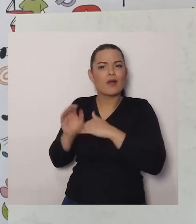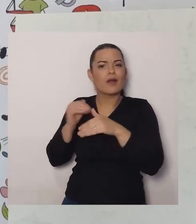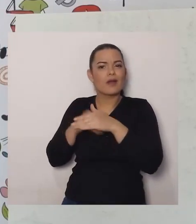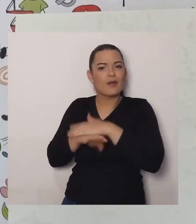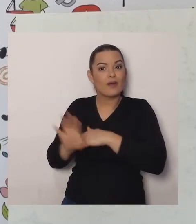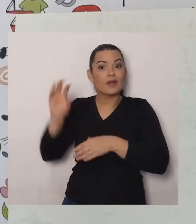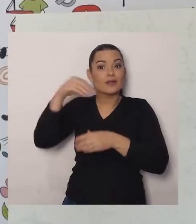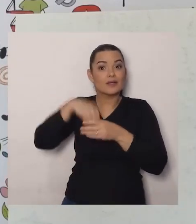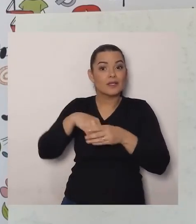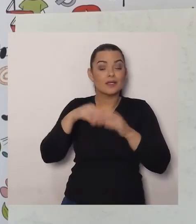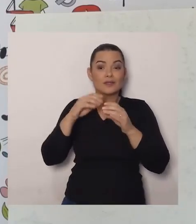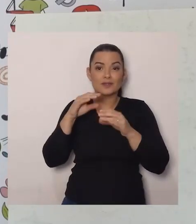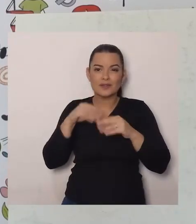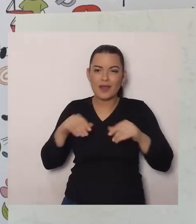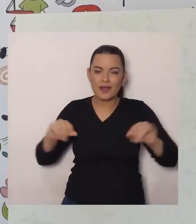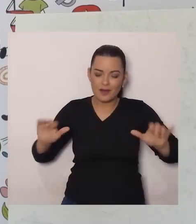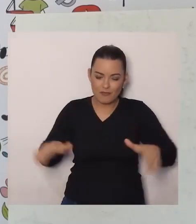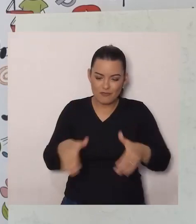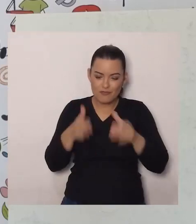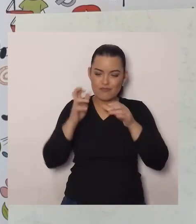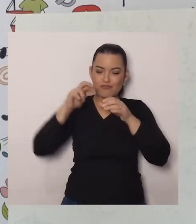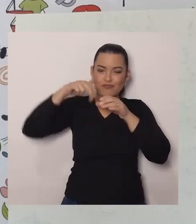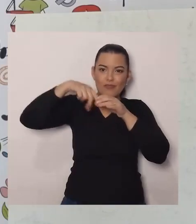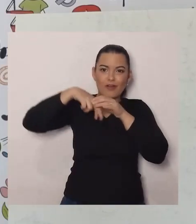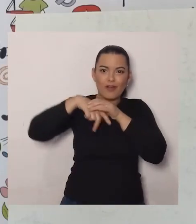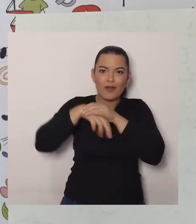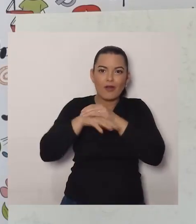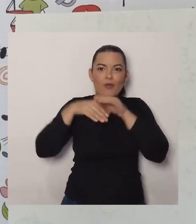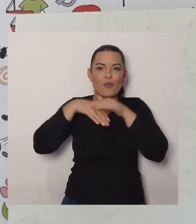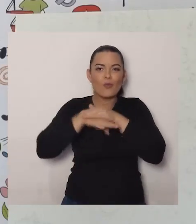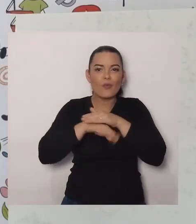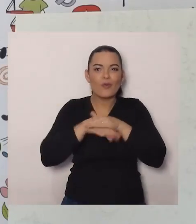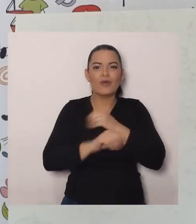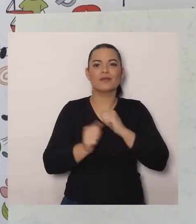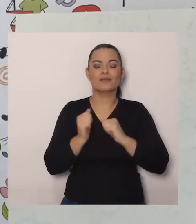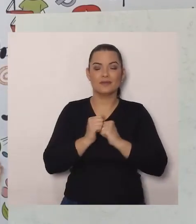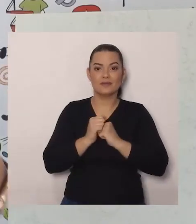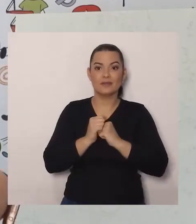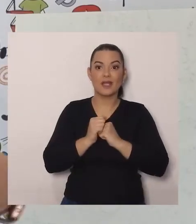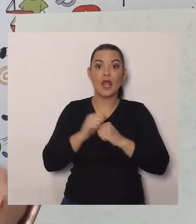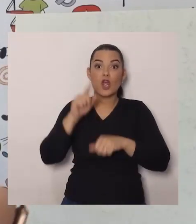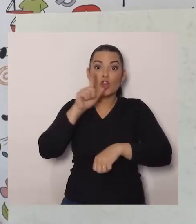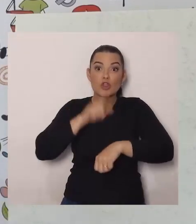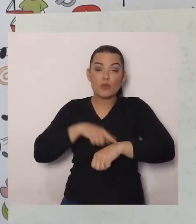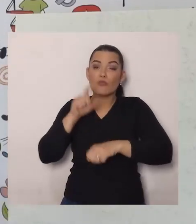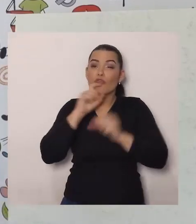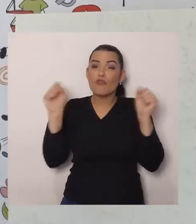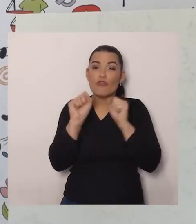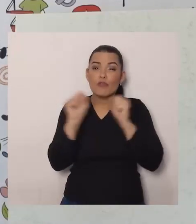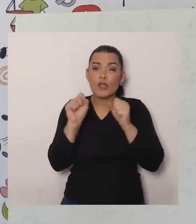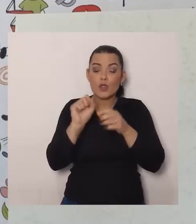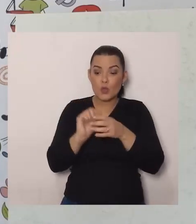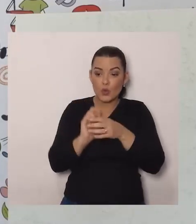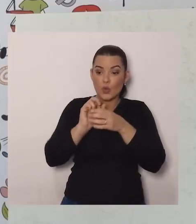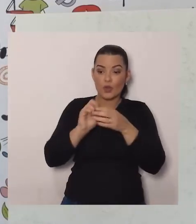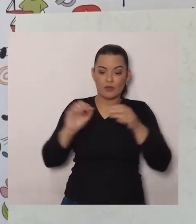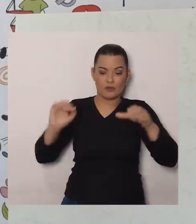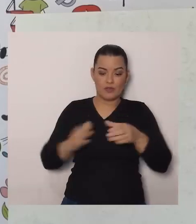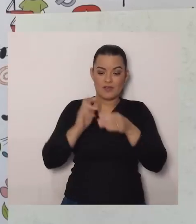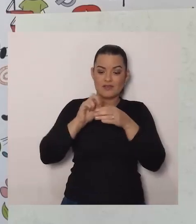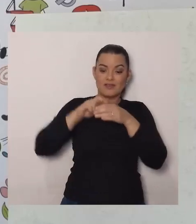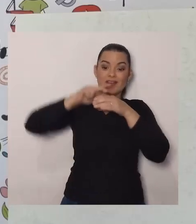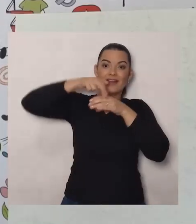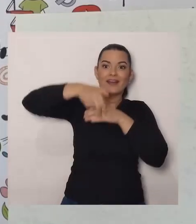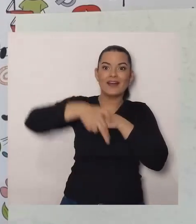chega, No inverno, Elas, Não, Precisam, Sair, Em busca, De comida, Elas, Estão, Já, Com uma quantidade, De